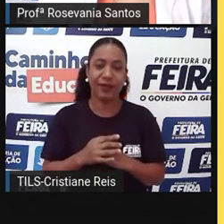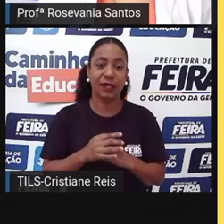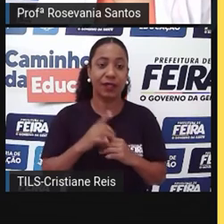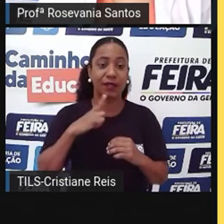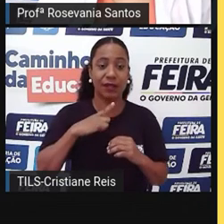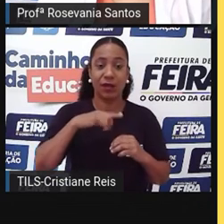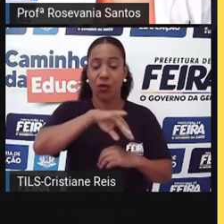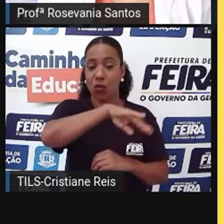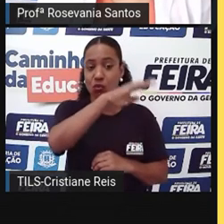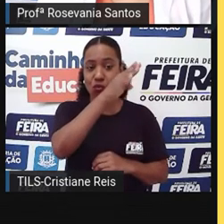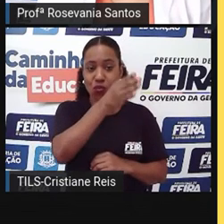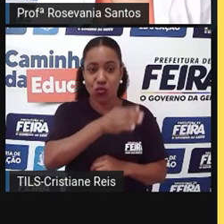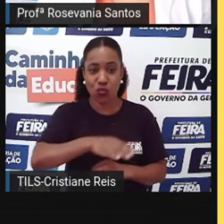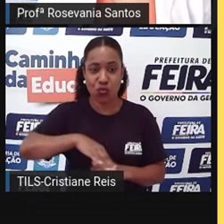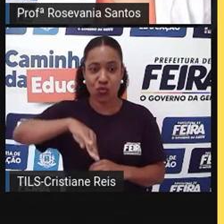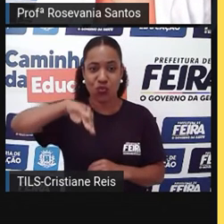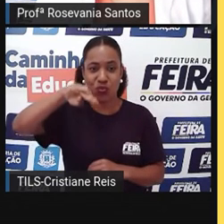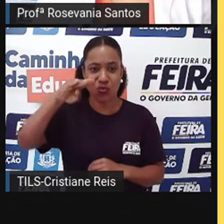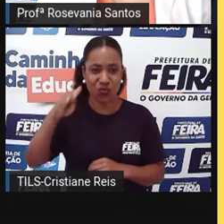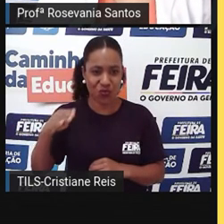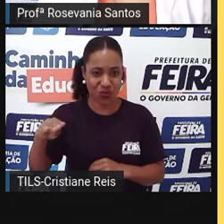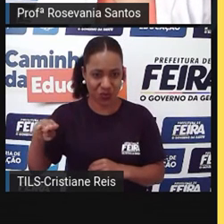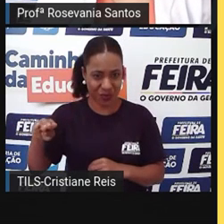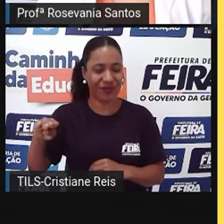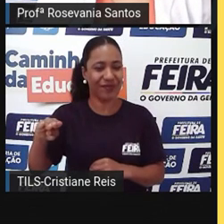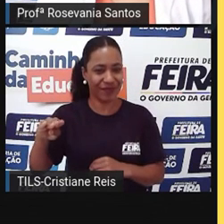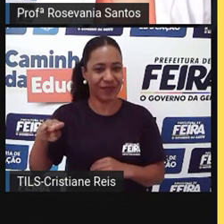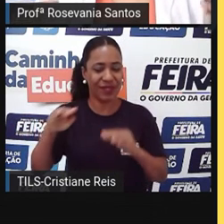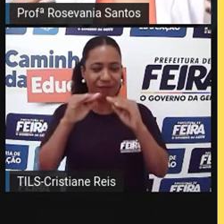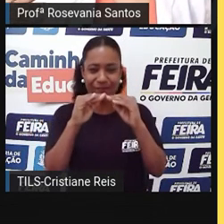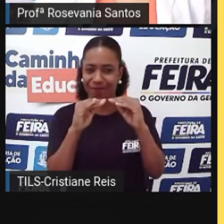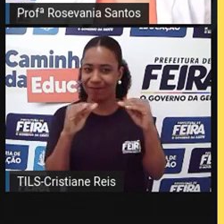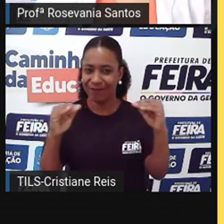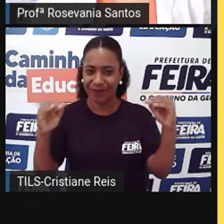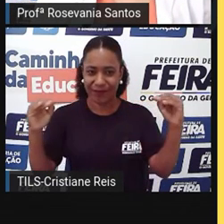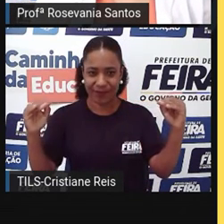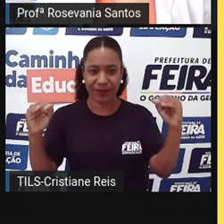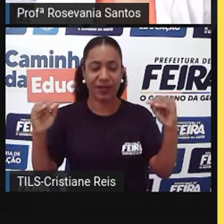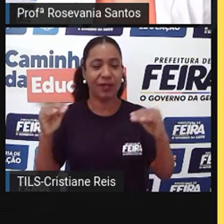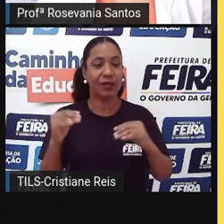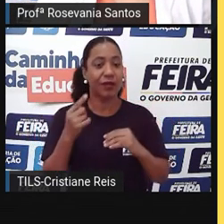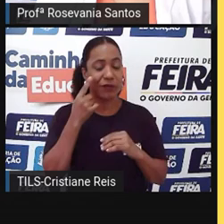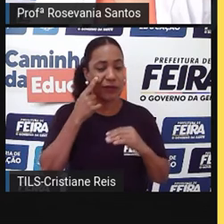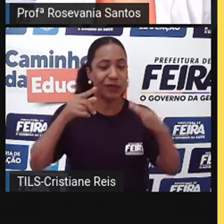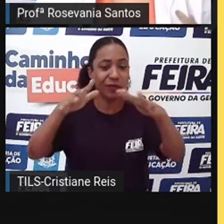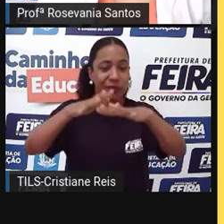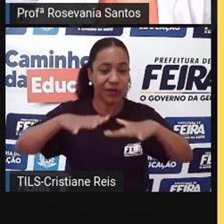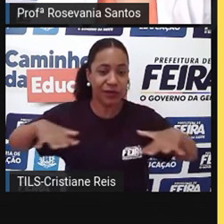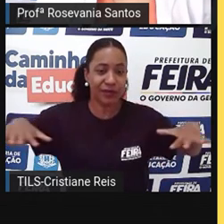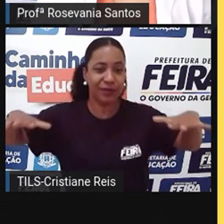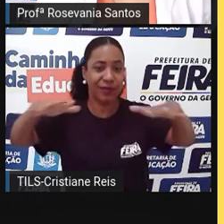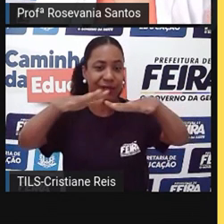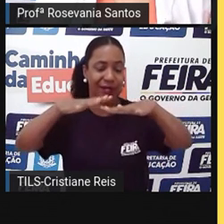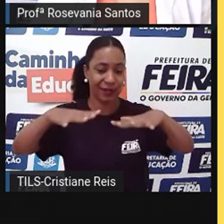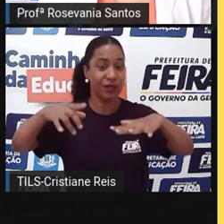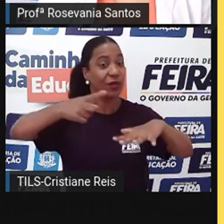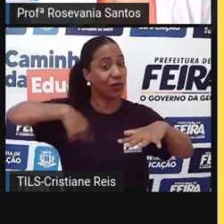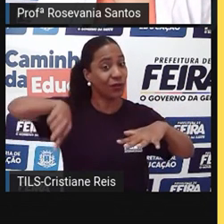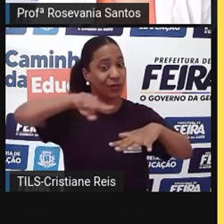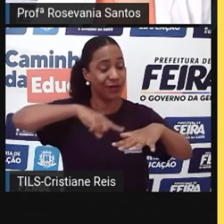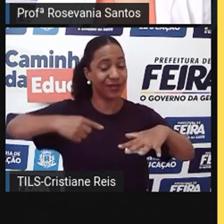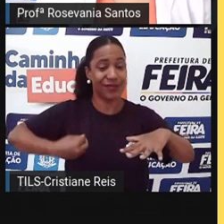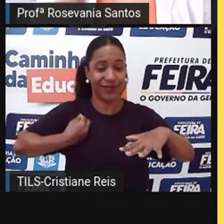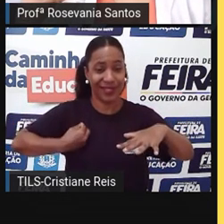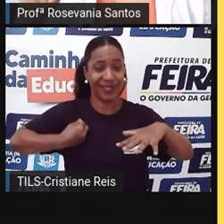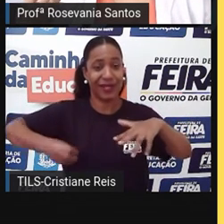mais superficial da cruz extraterrestre, mais superficial da litosfera, e é esse espaço, né, que dá sustentação para a